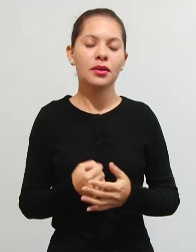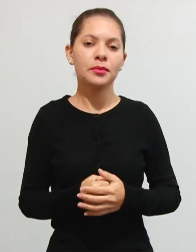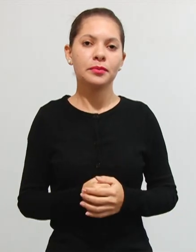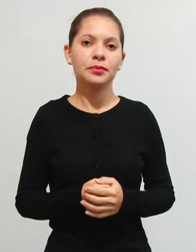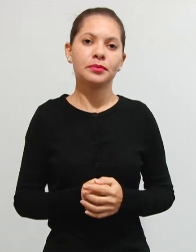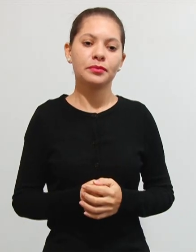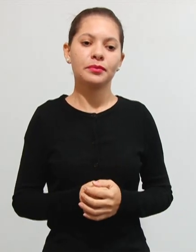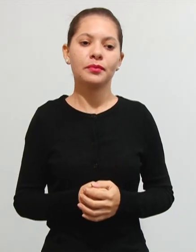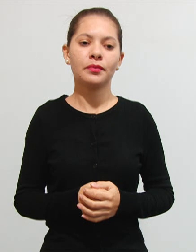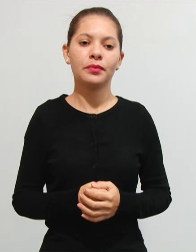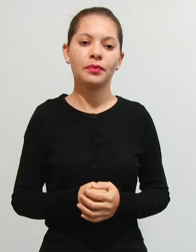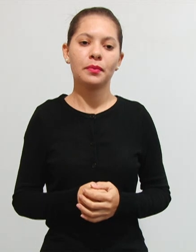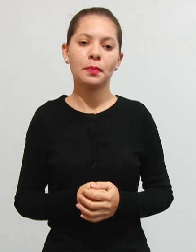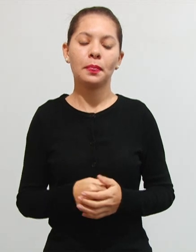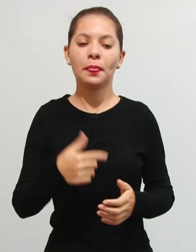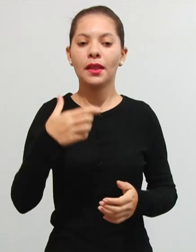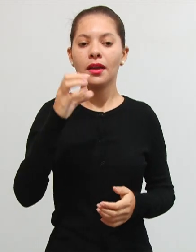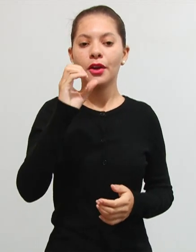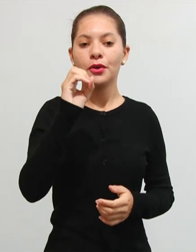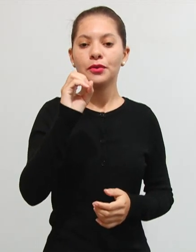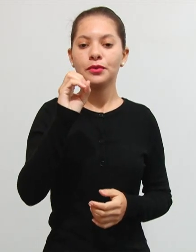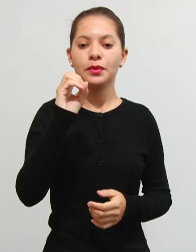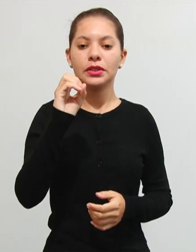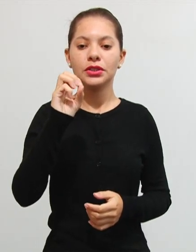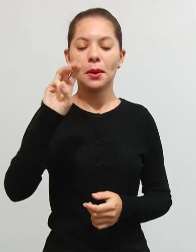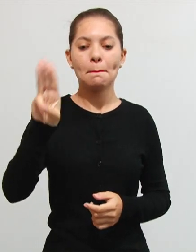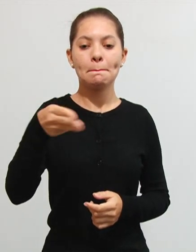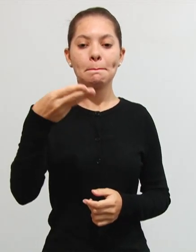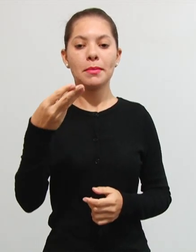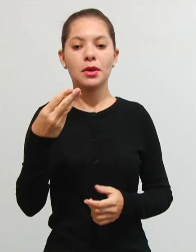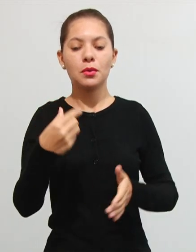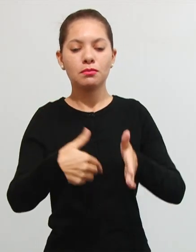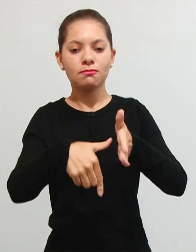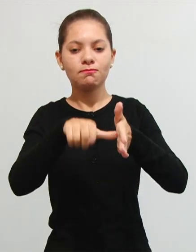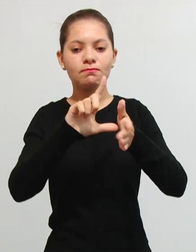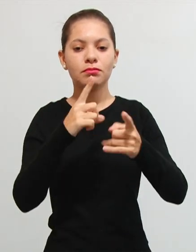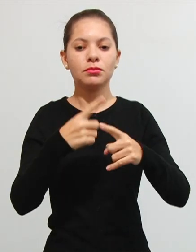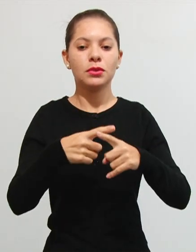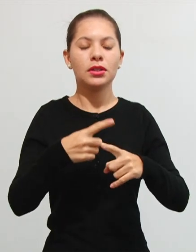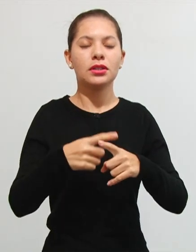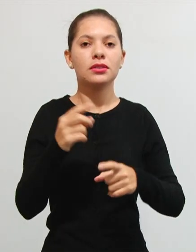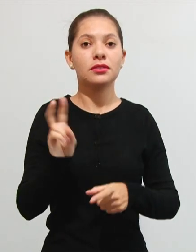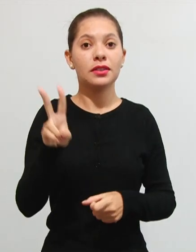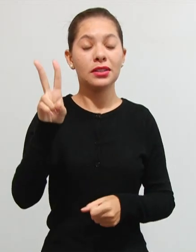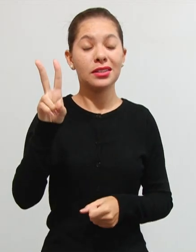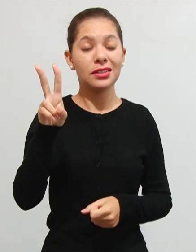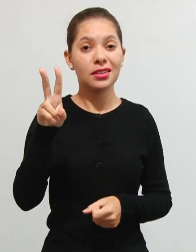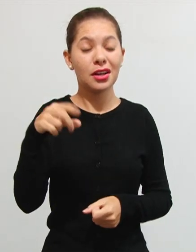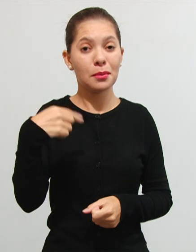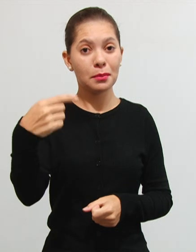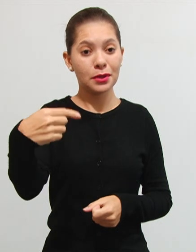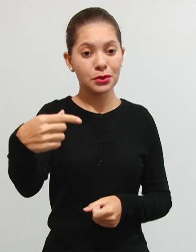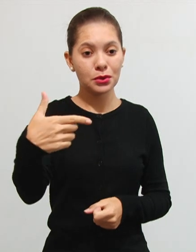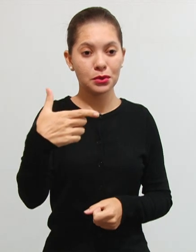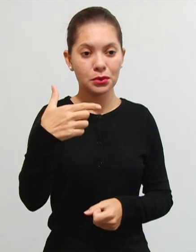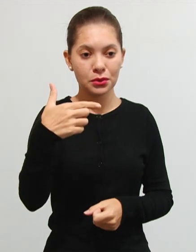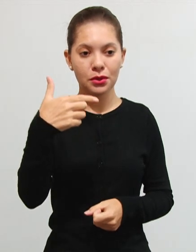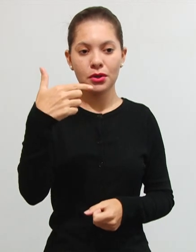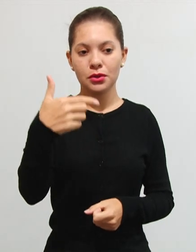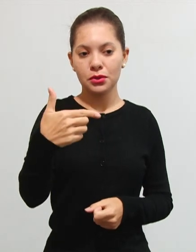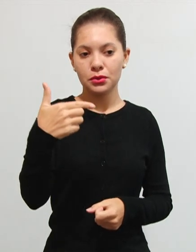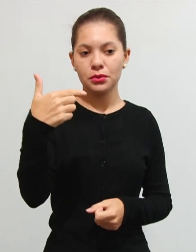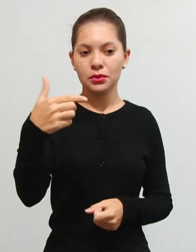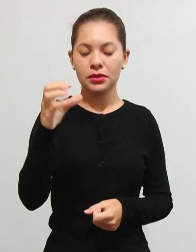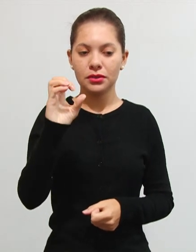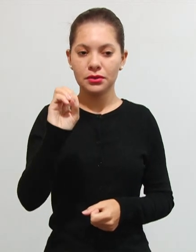enquadrada, no caso, em 20 mil reais porque o imóvel já valia 200 mil, então ele valorizou passou a valer 220, então